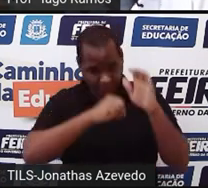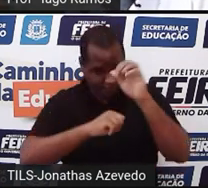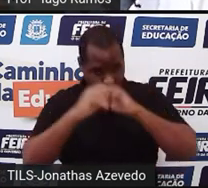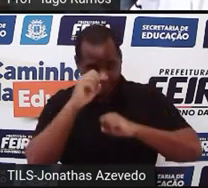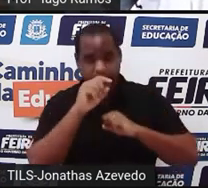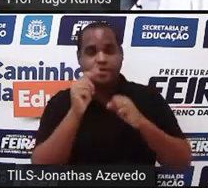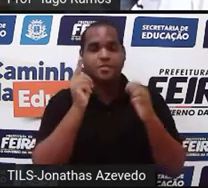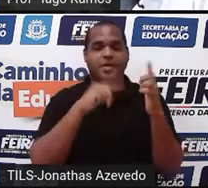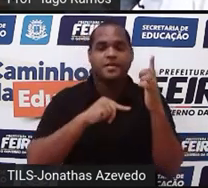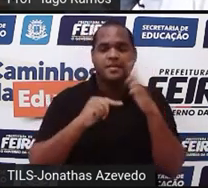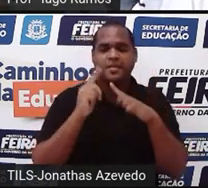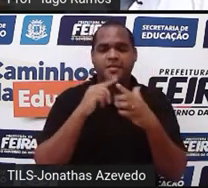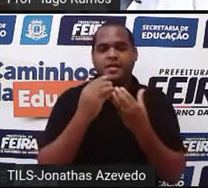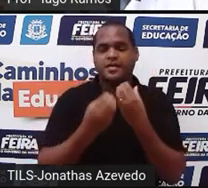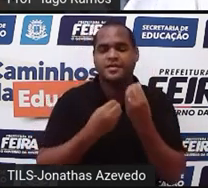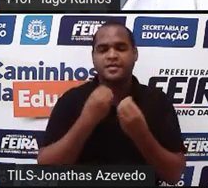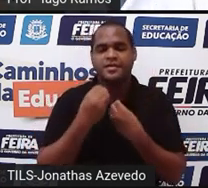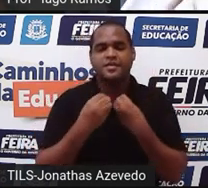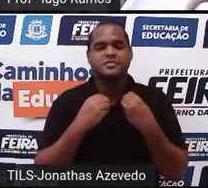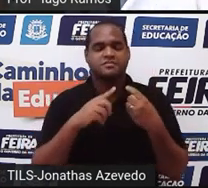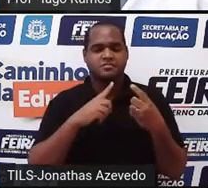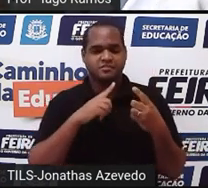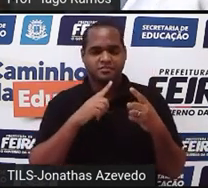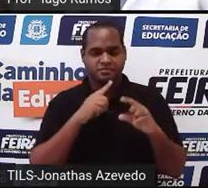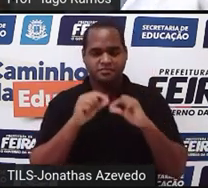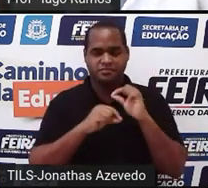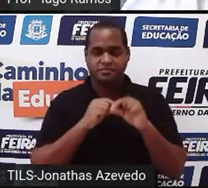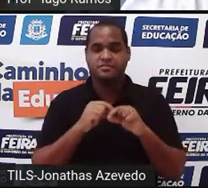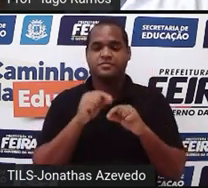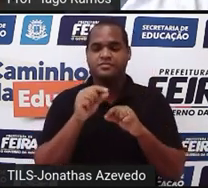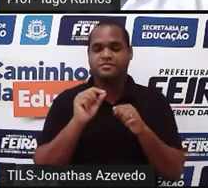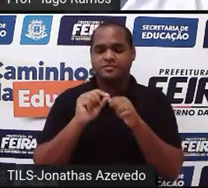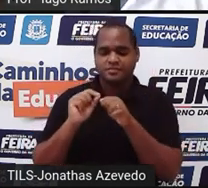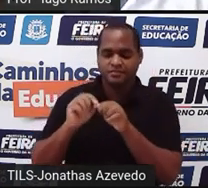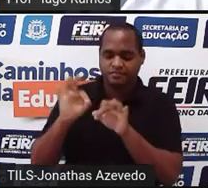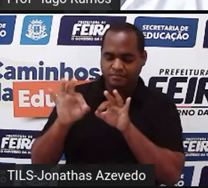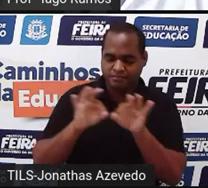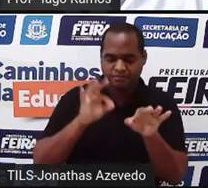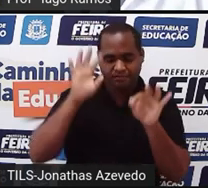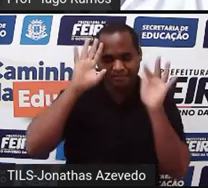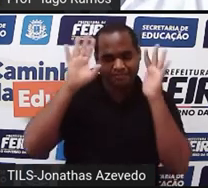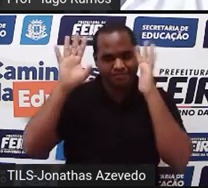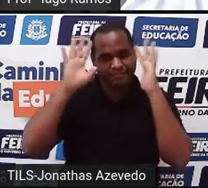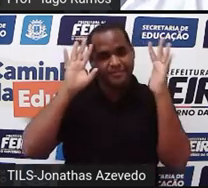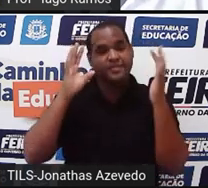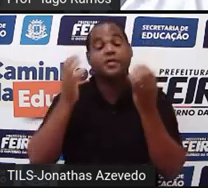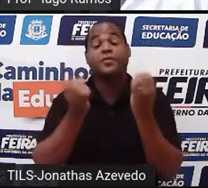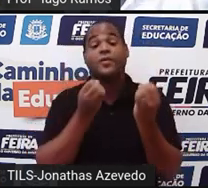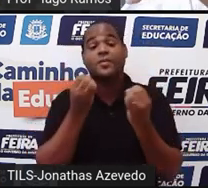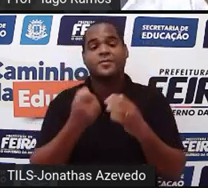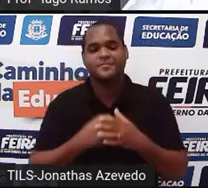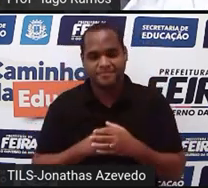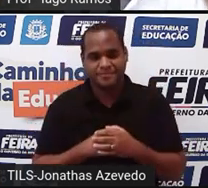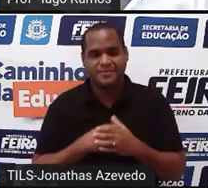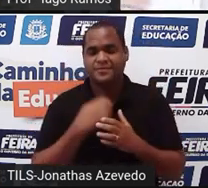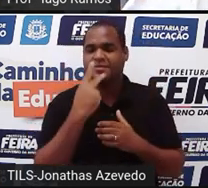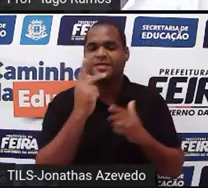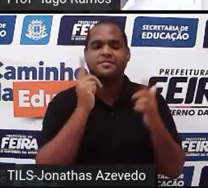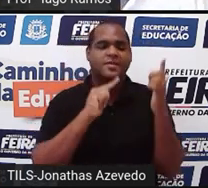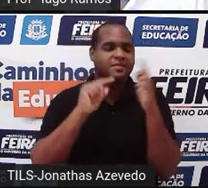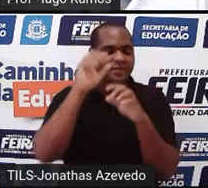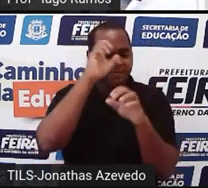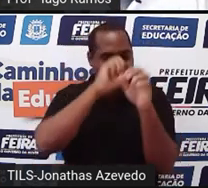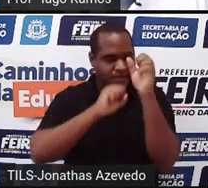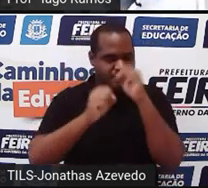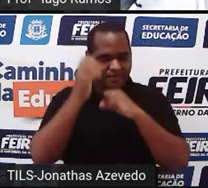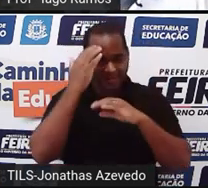você conseguiu aprender. E aí você vai estar fazendo, você vai estar refletindo o que você conseguiu aqui